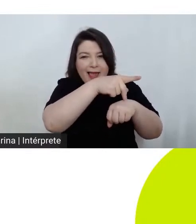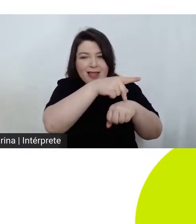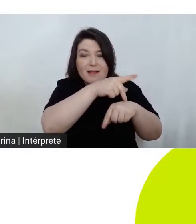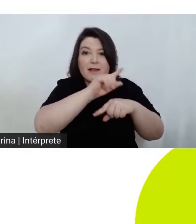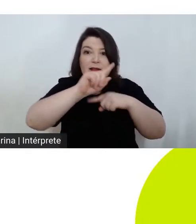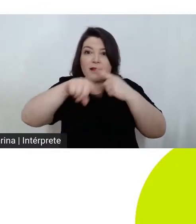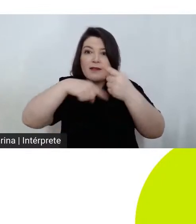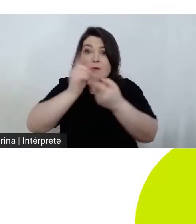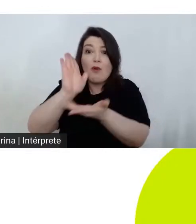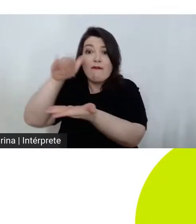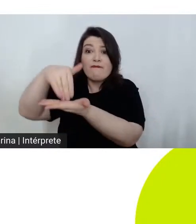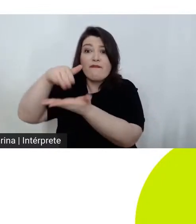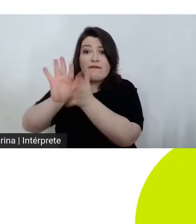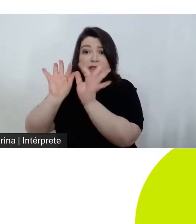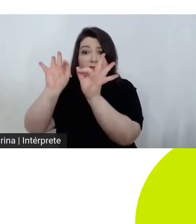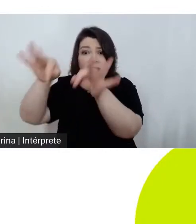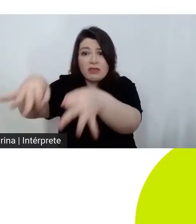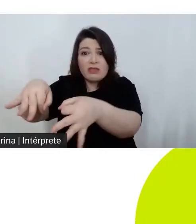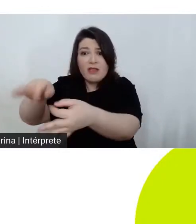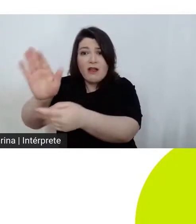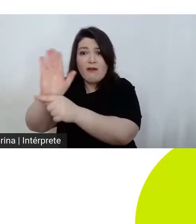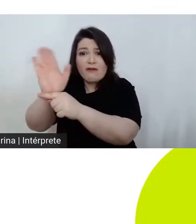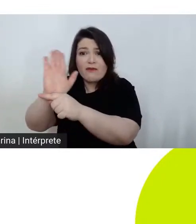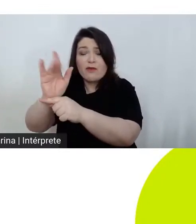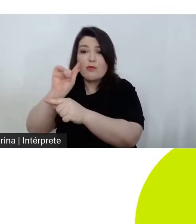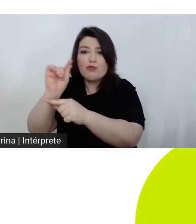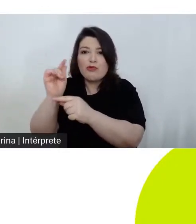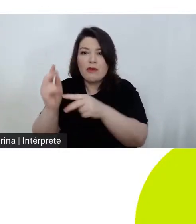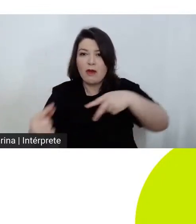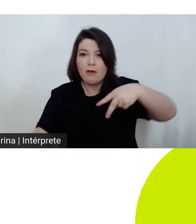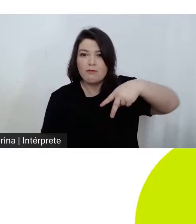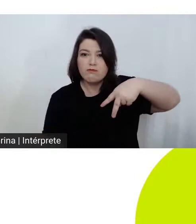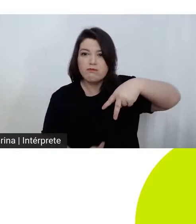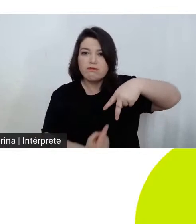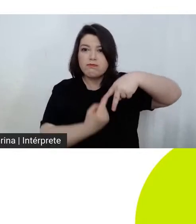Safdie estivessem a fazer um comentário sobre